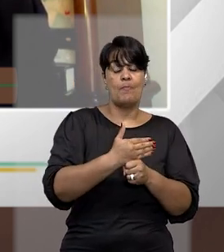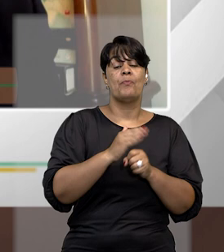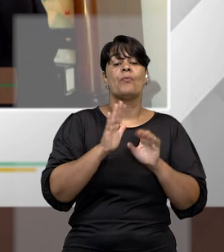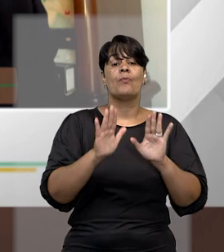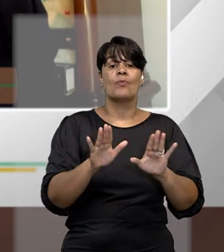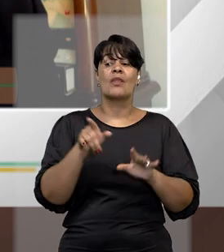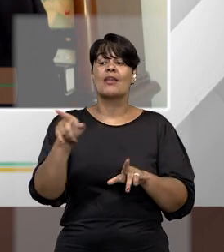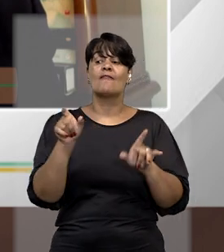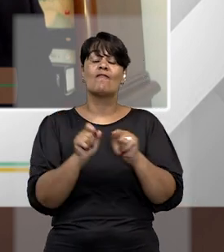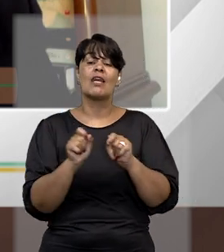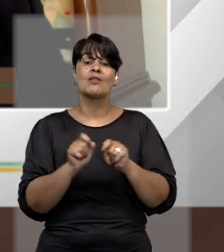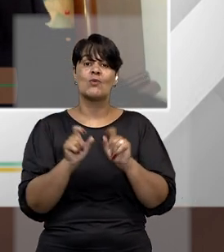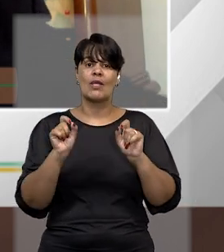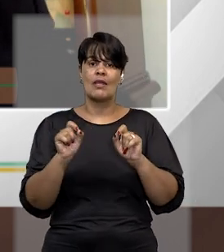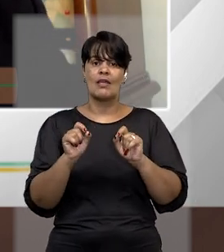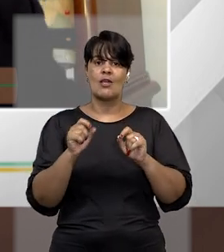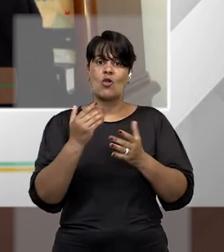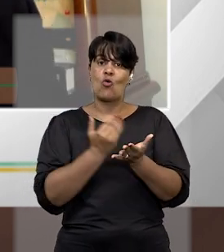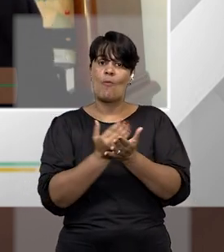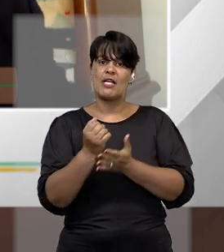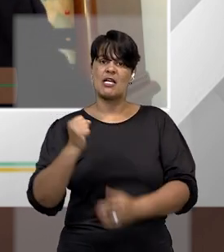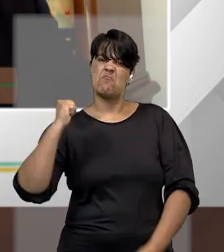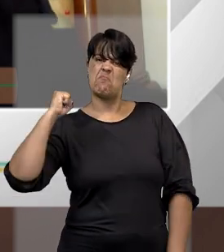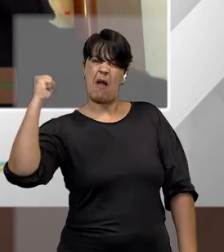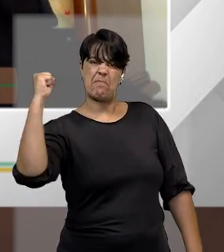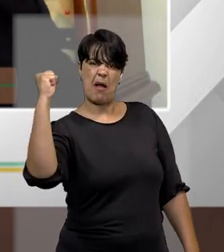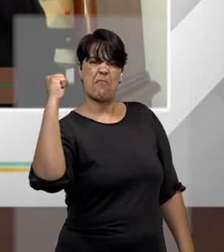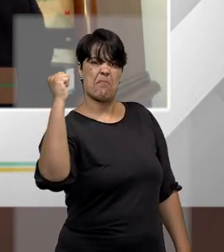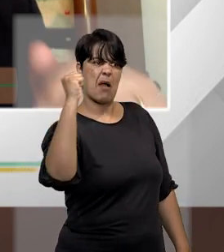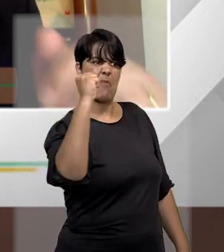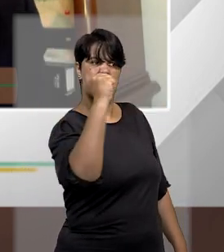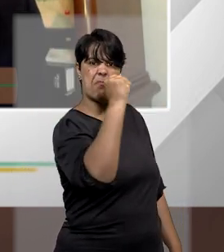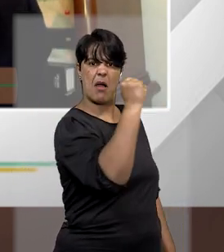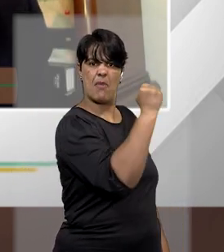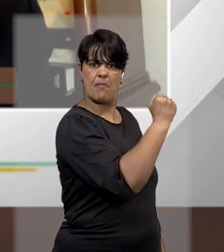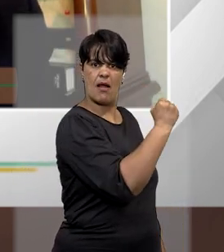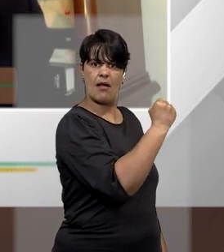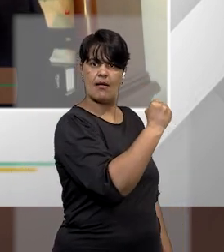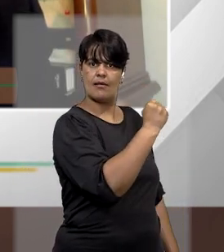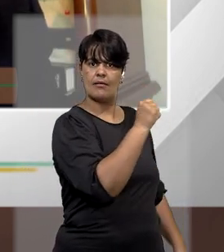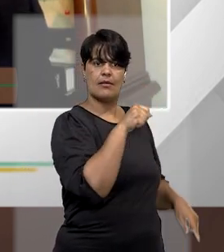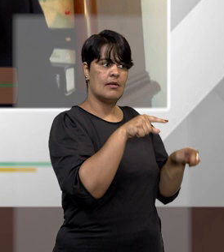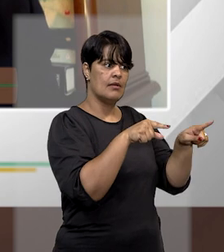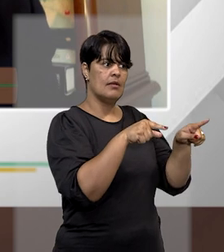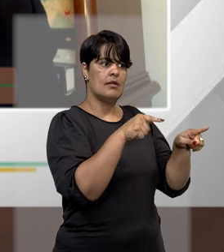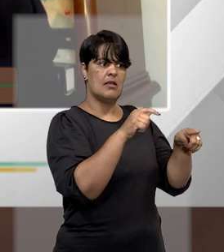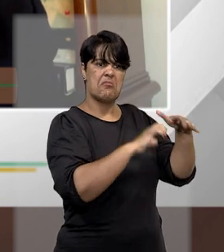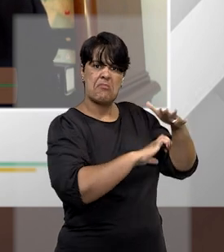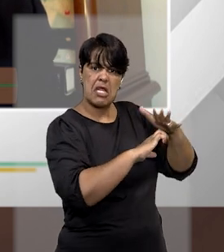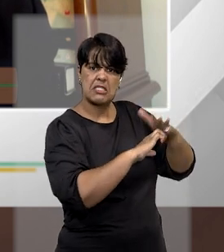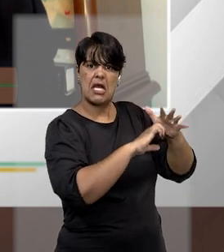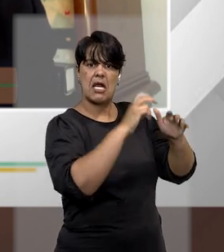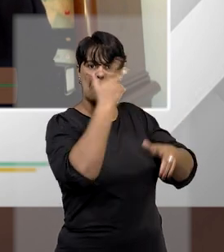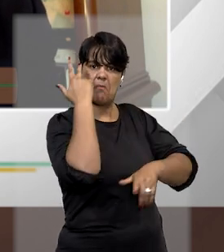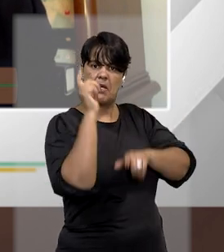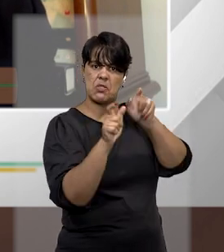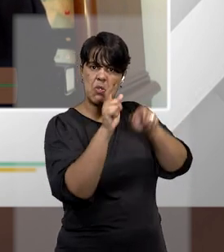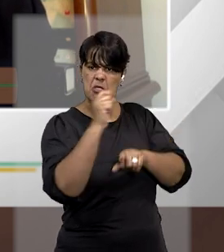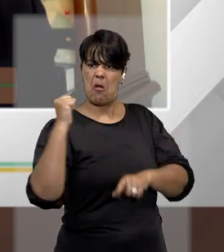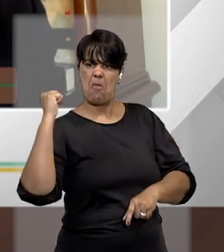homicídios, mataram um dono de um açougue, mataram não sei quem, e quando ele foi ser extraditado,